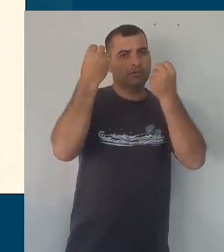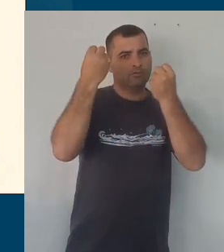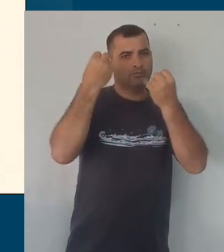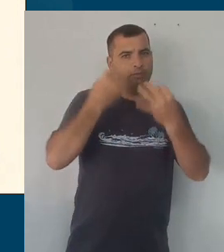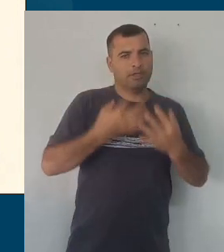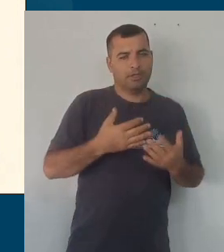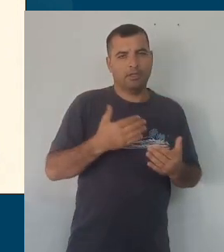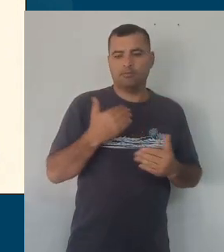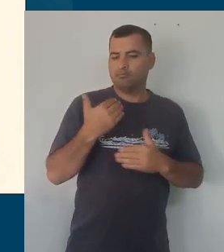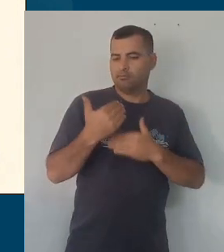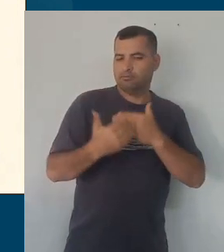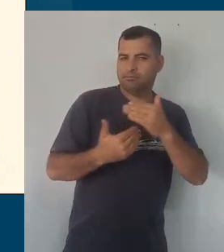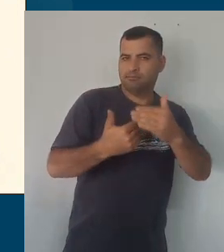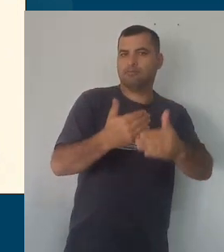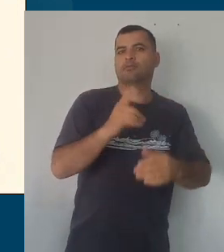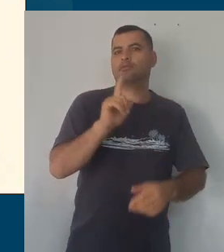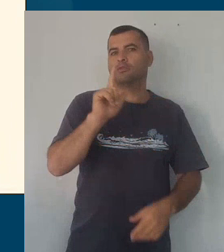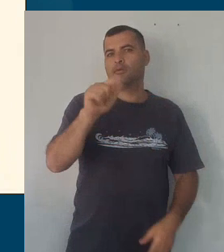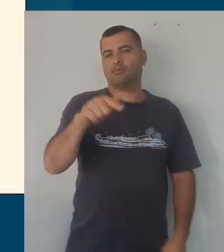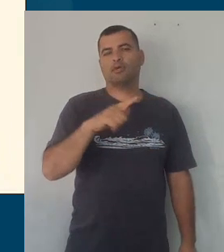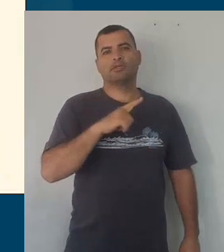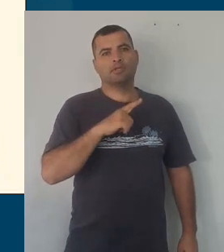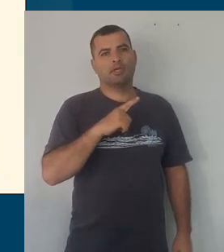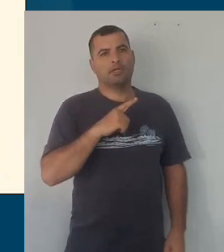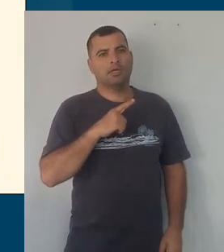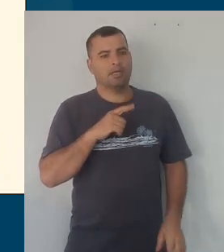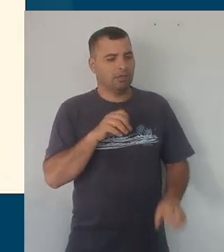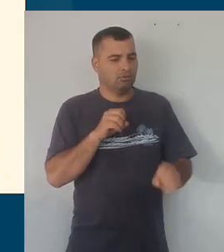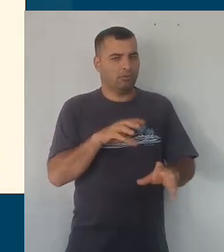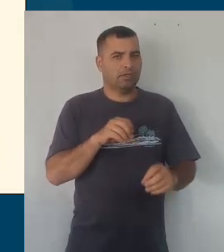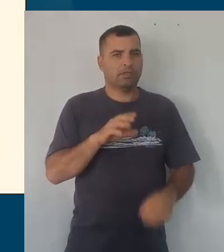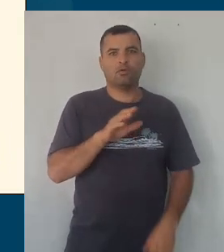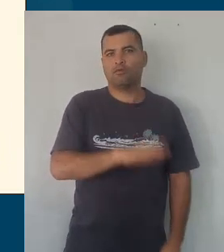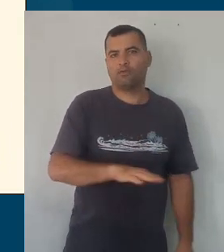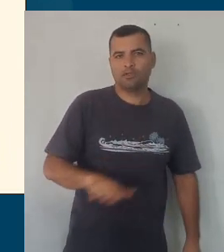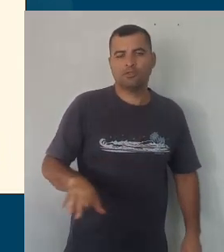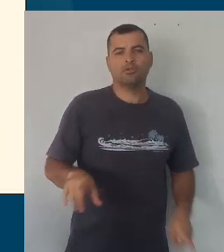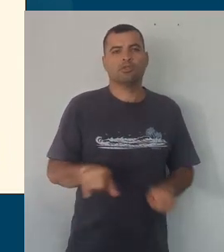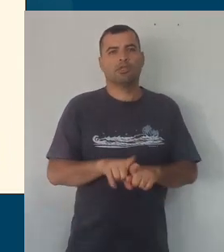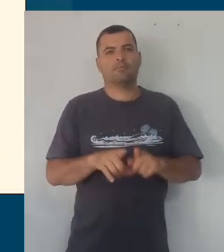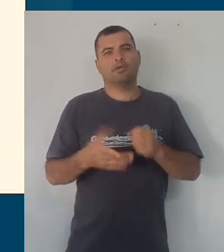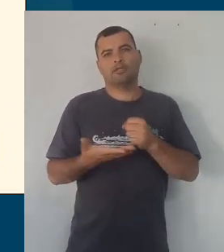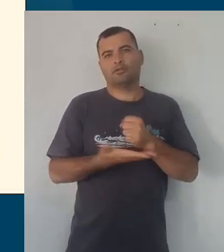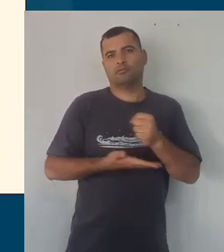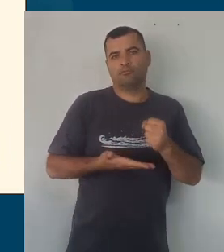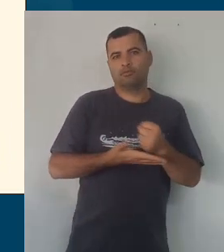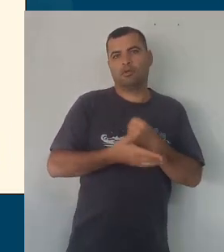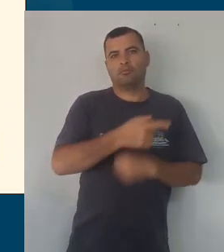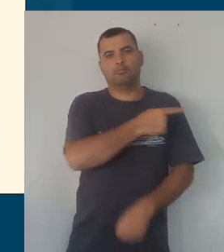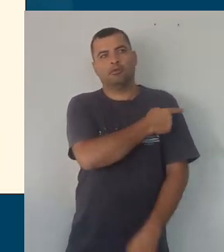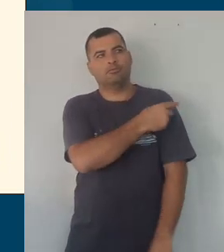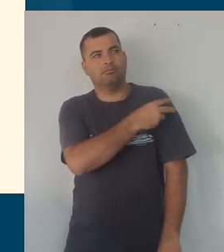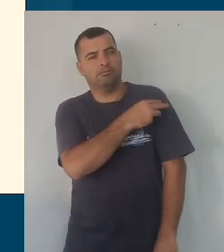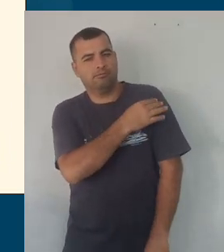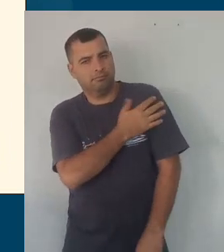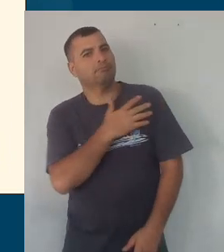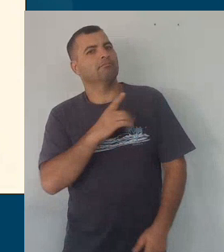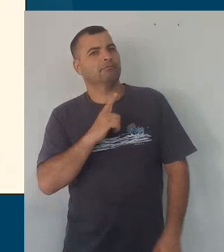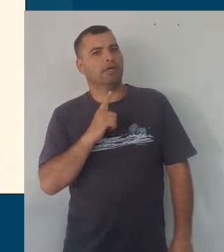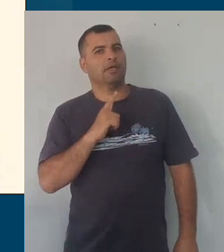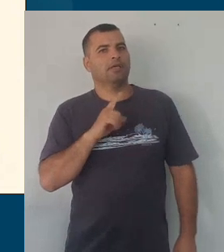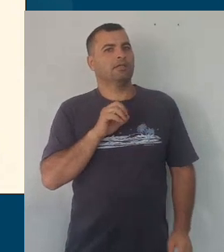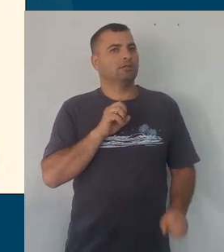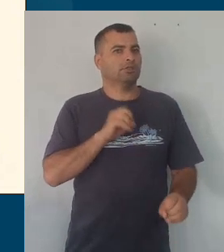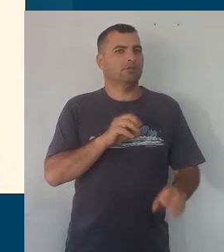que vai ser depois desenvolvido especificamente, tanto para a educação infantil, quanto para os anos iniciais do ensino